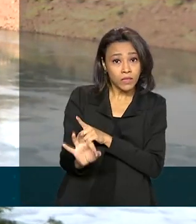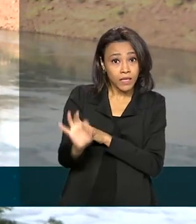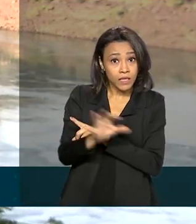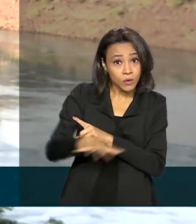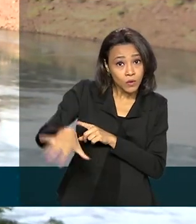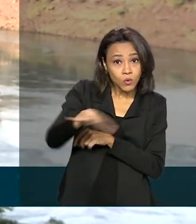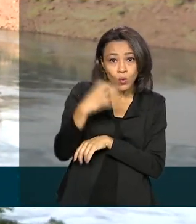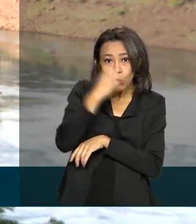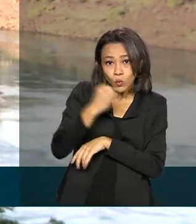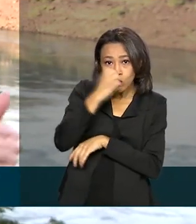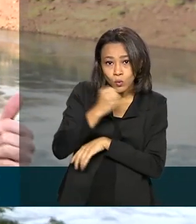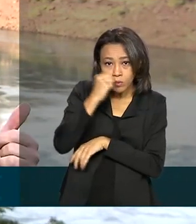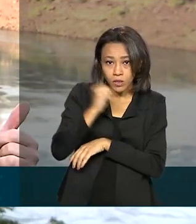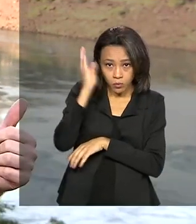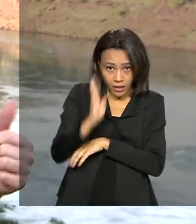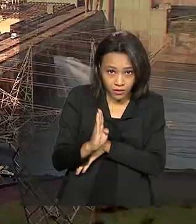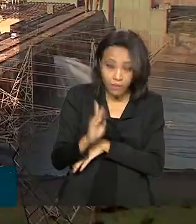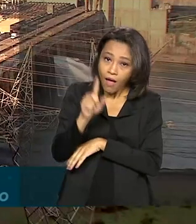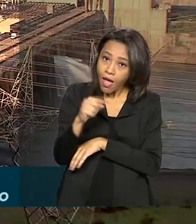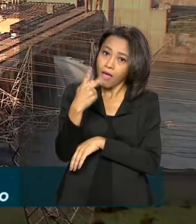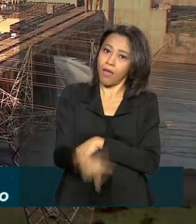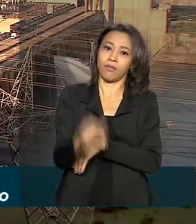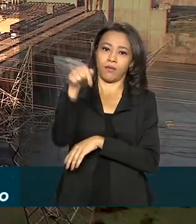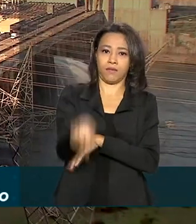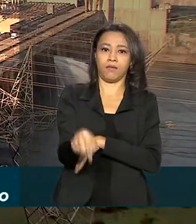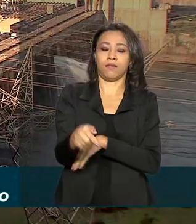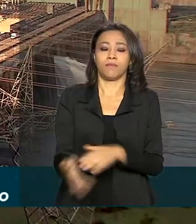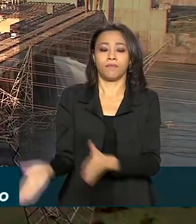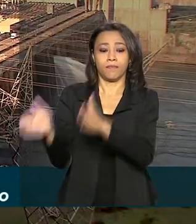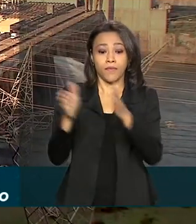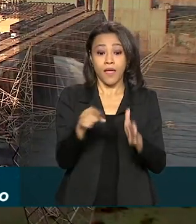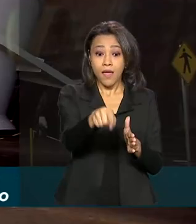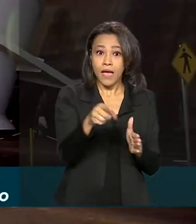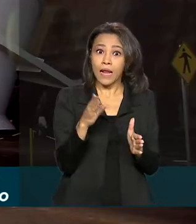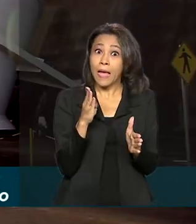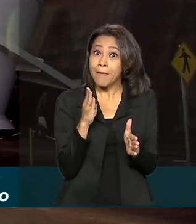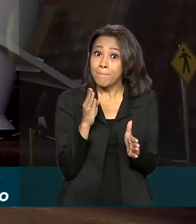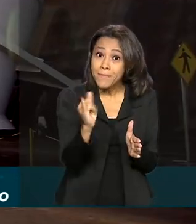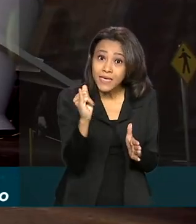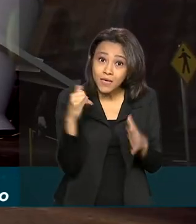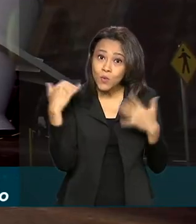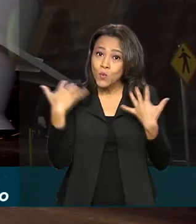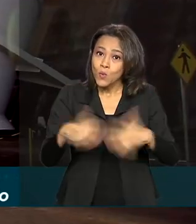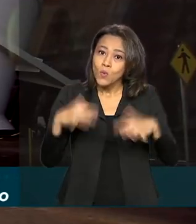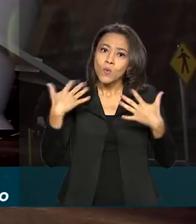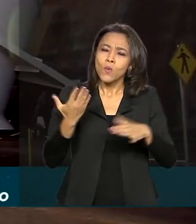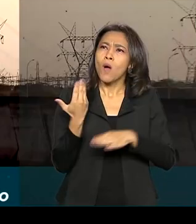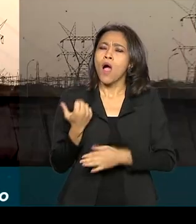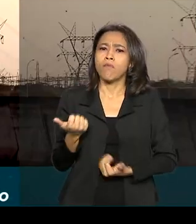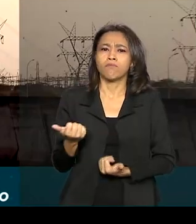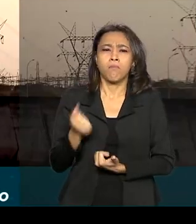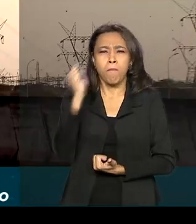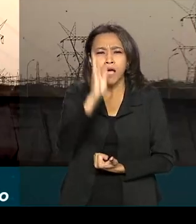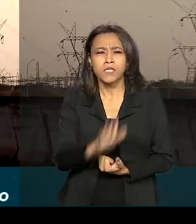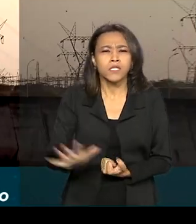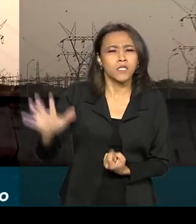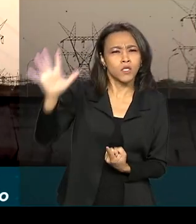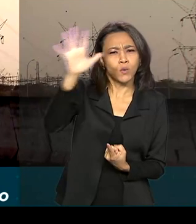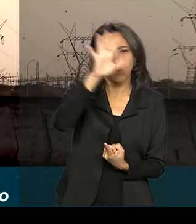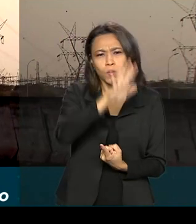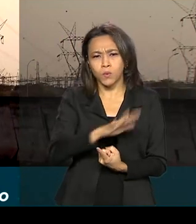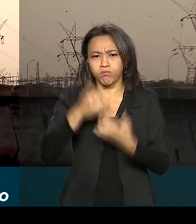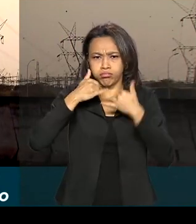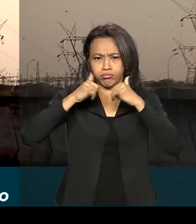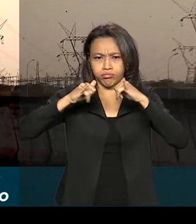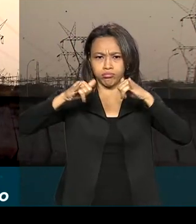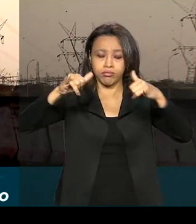consumida no Brasil vem daqui. Itaipu é binacional e, além de abastecer o Brasil, gera 90%